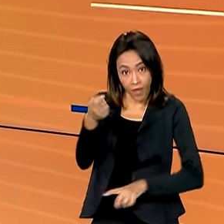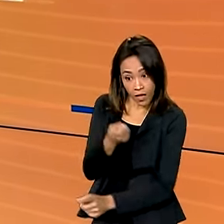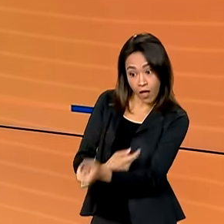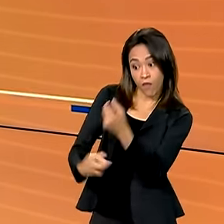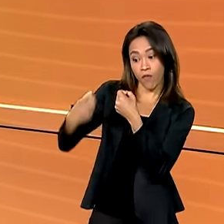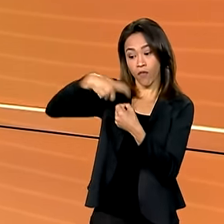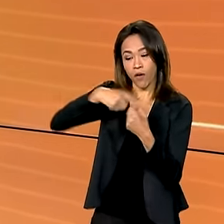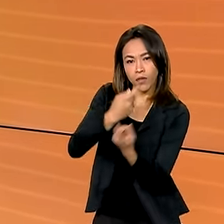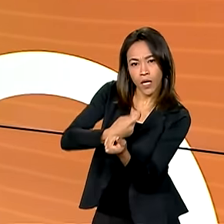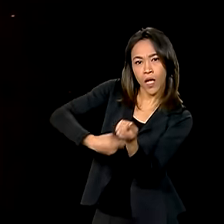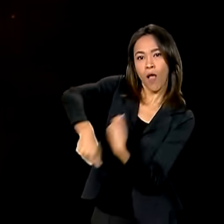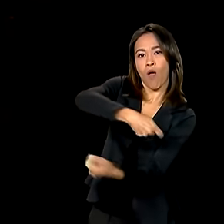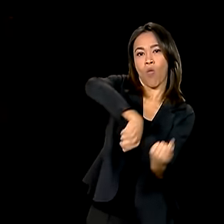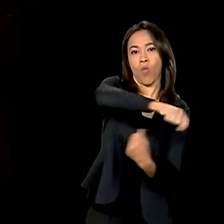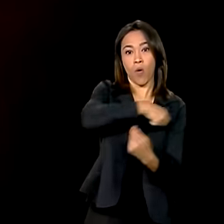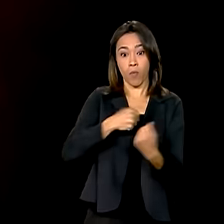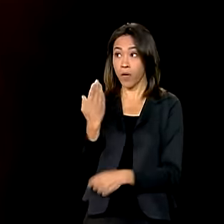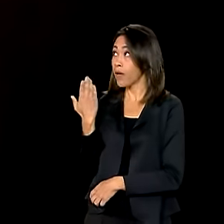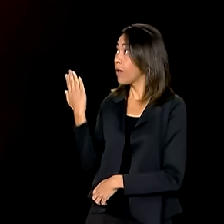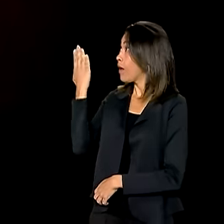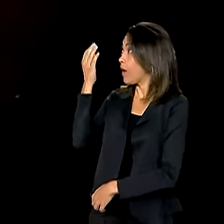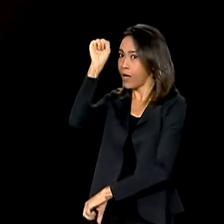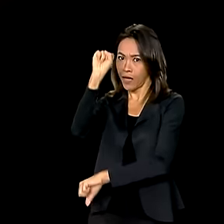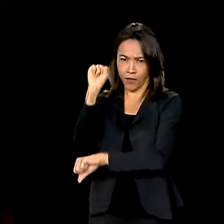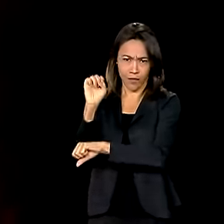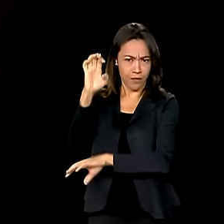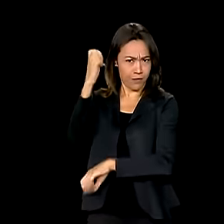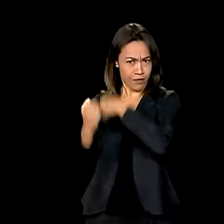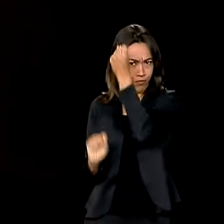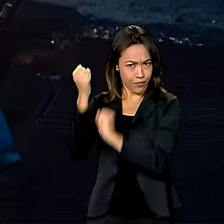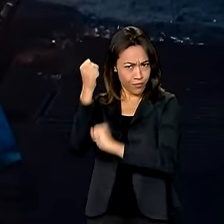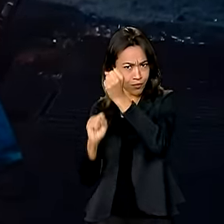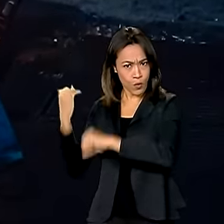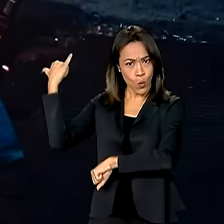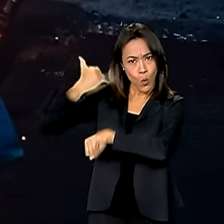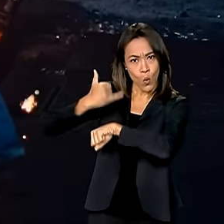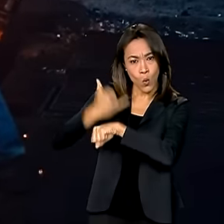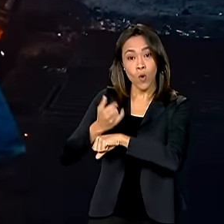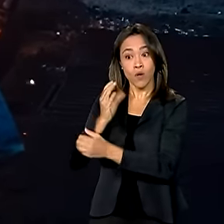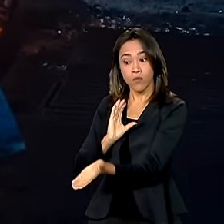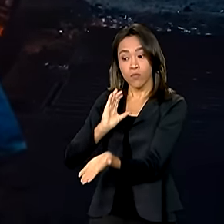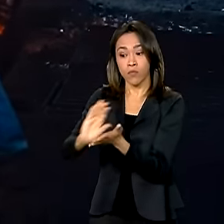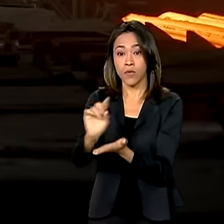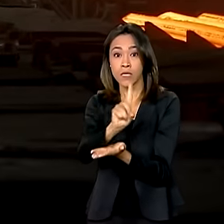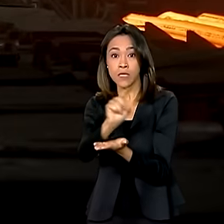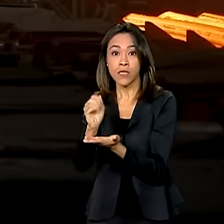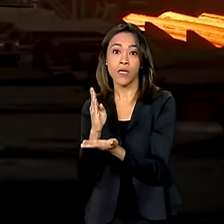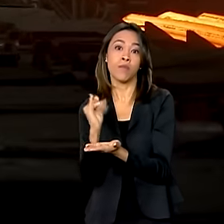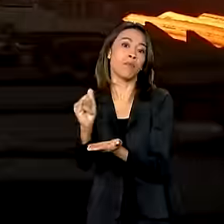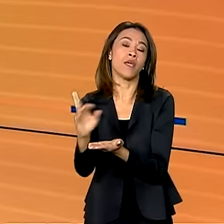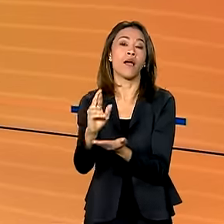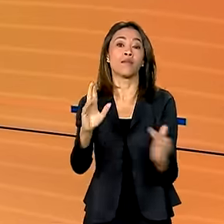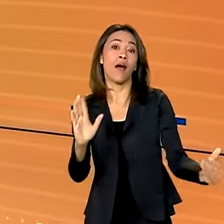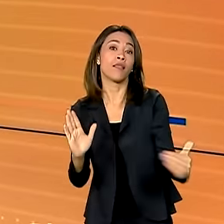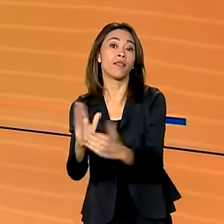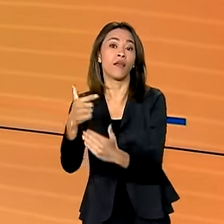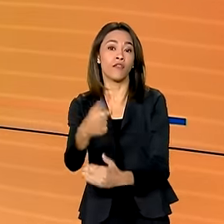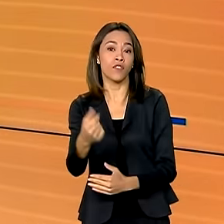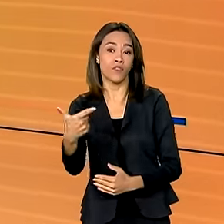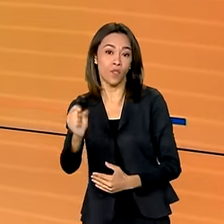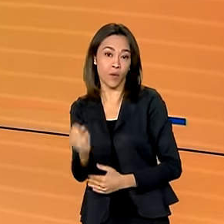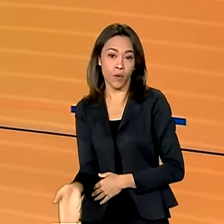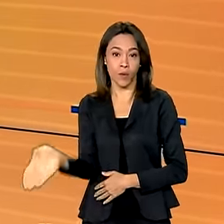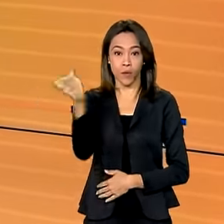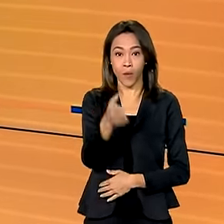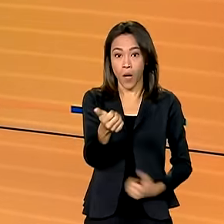Retomada da economia, indústria do aço vai investir mais de 100 bilhões de reais no Brasil até 2028. Apoio